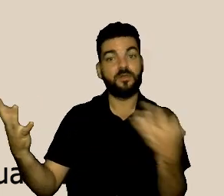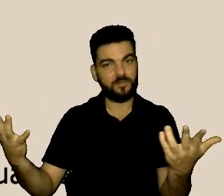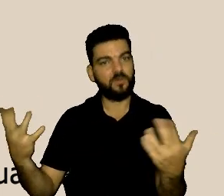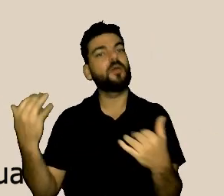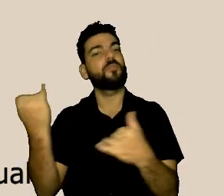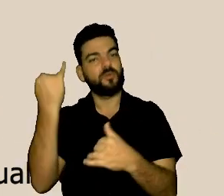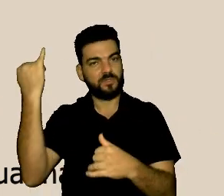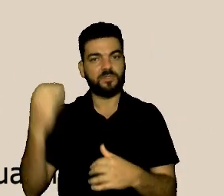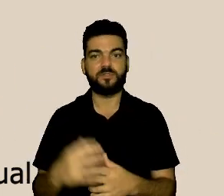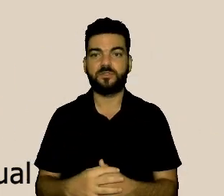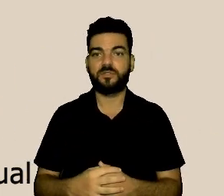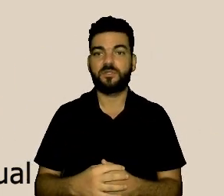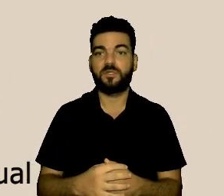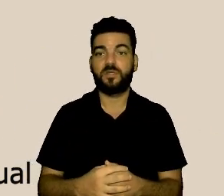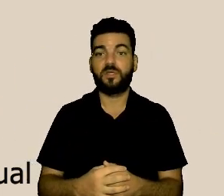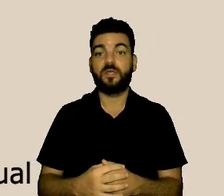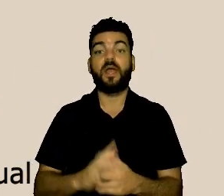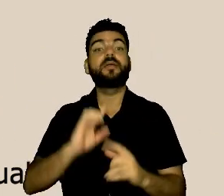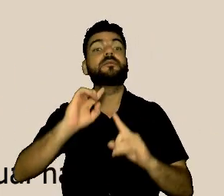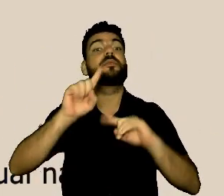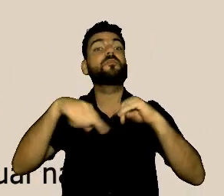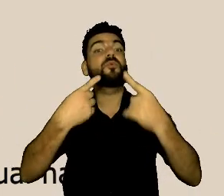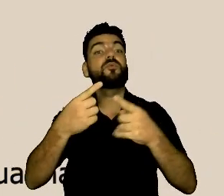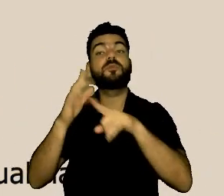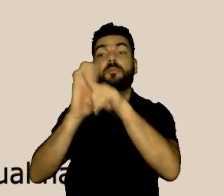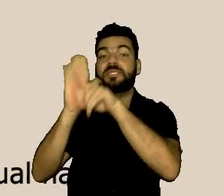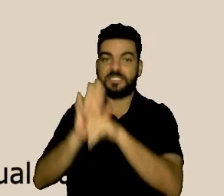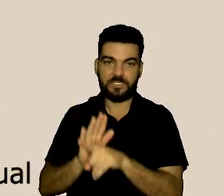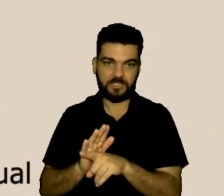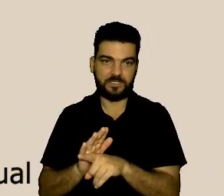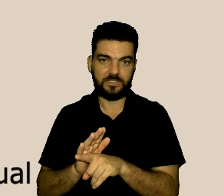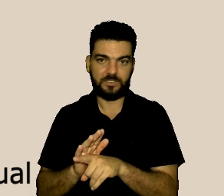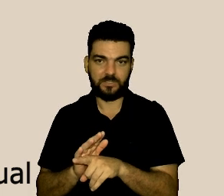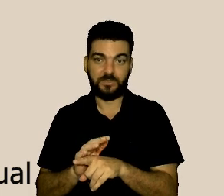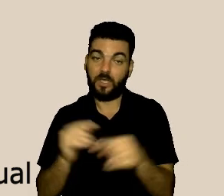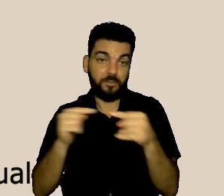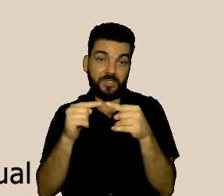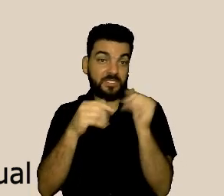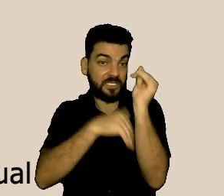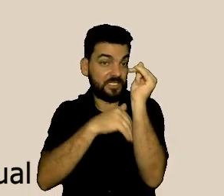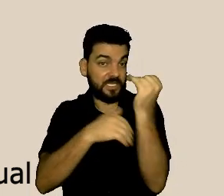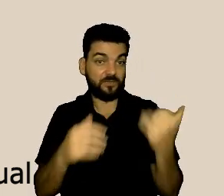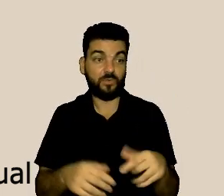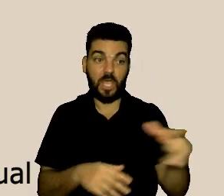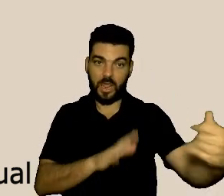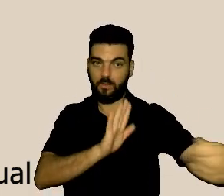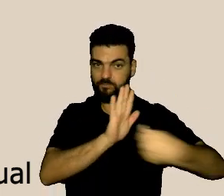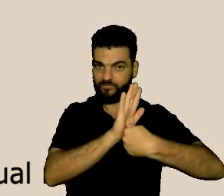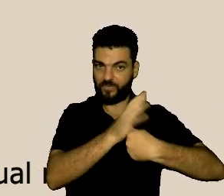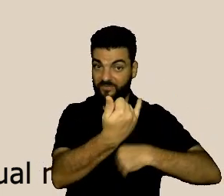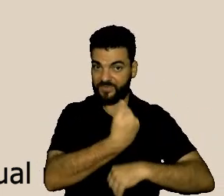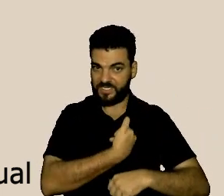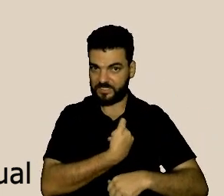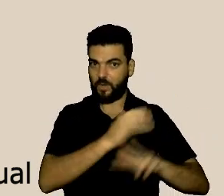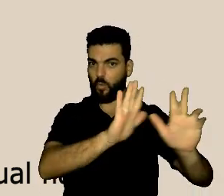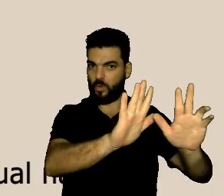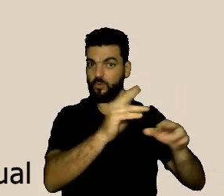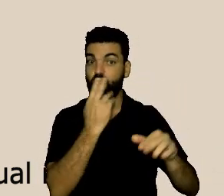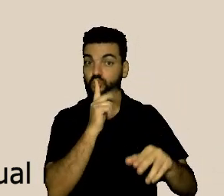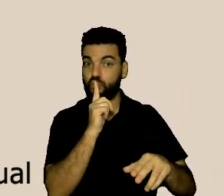prevista não só na LGPD, mas especialmente nesse decreto em relação aos